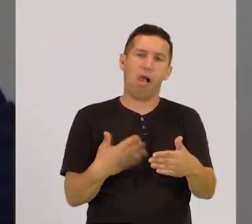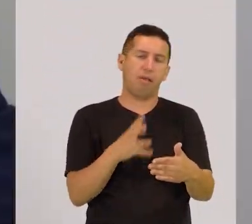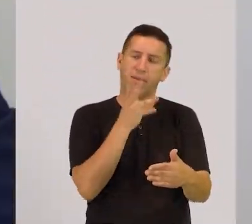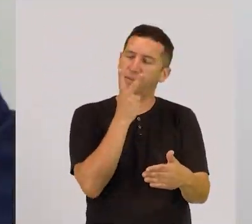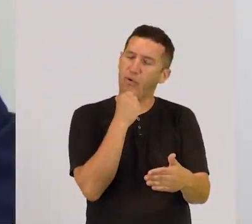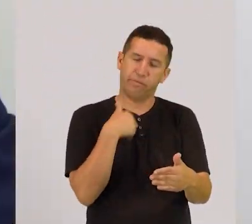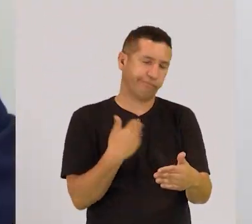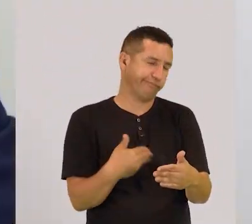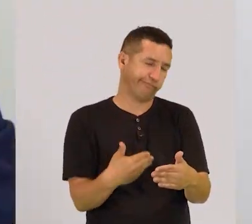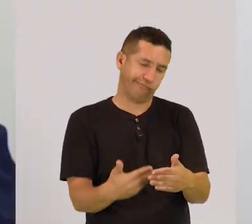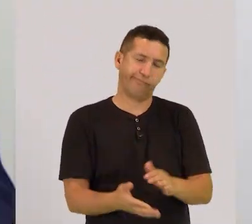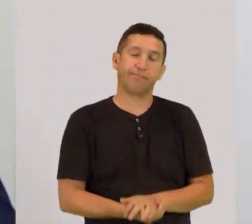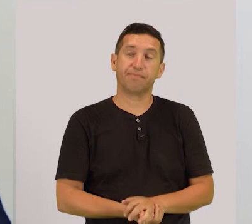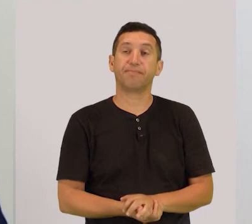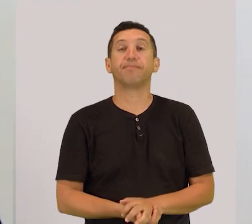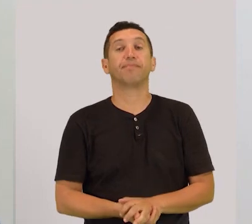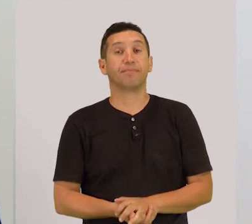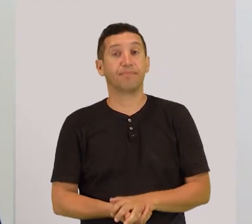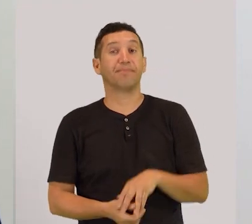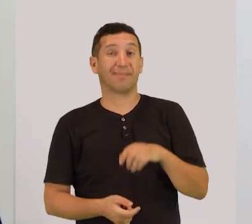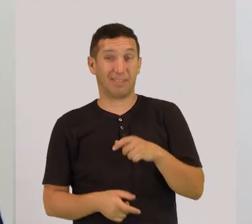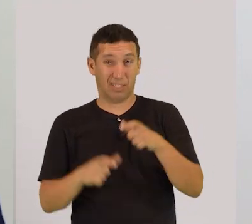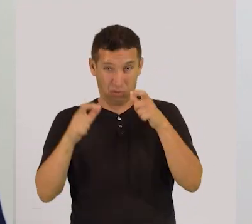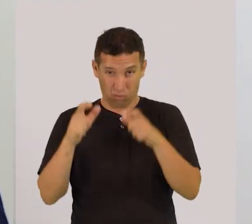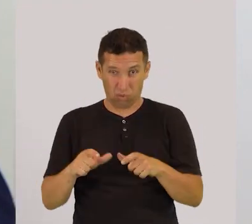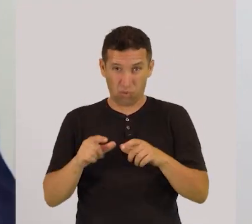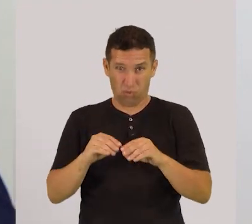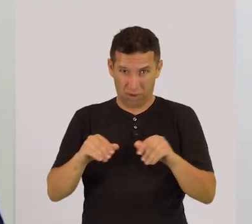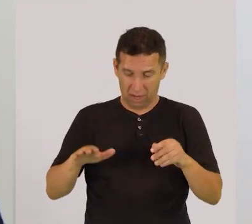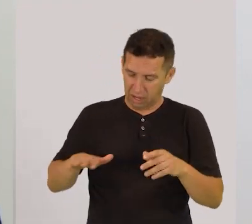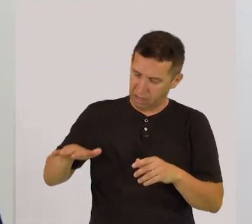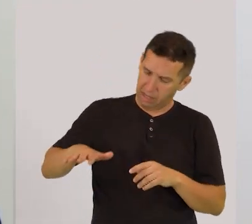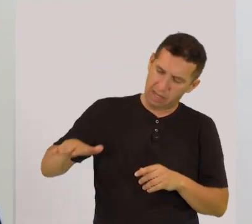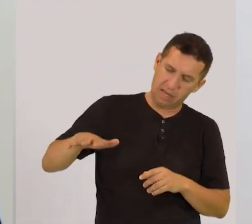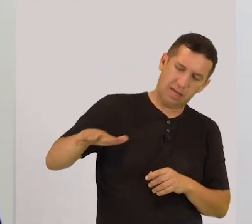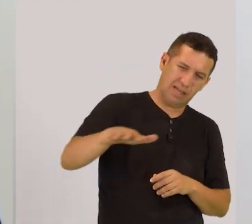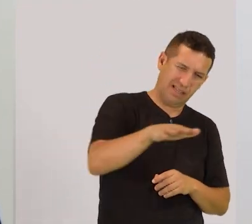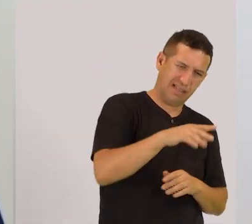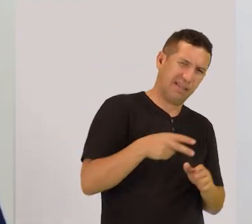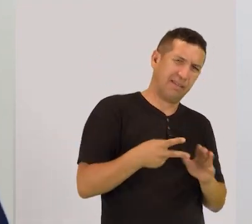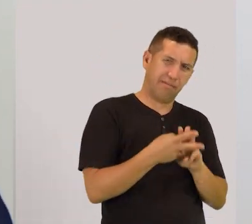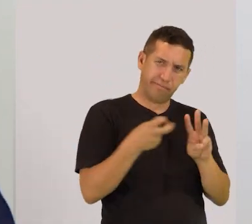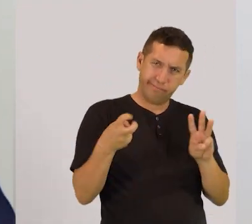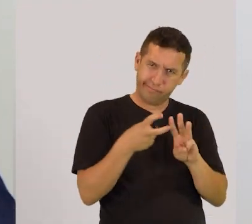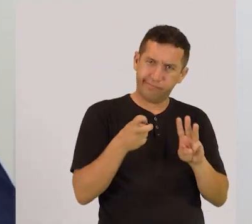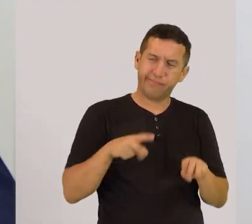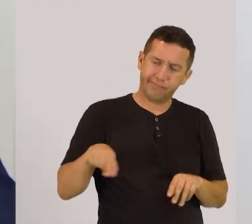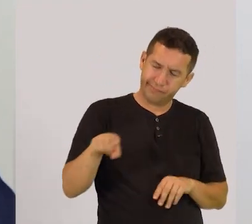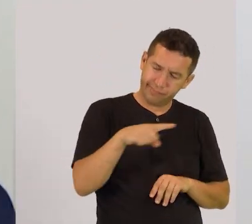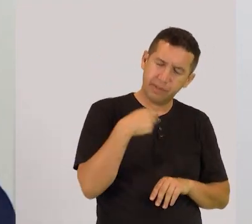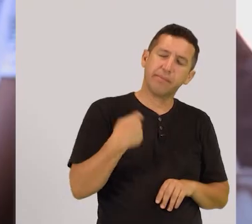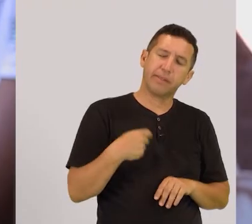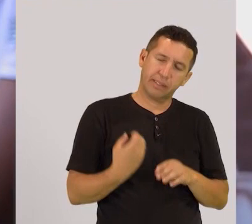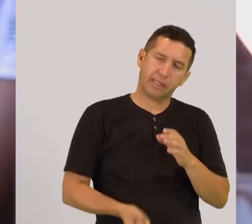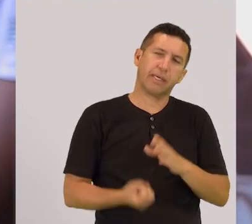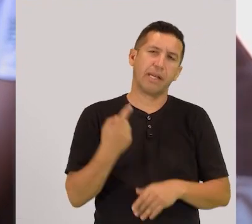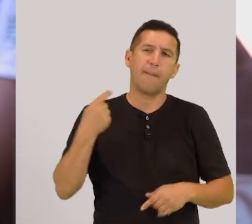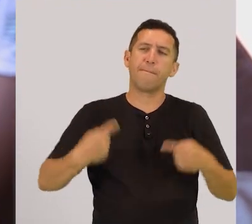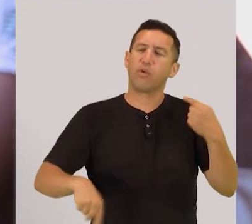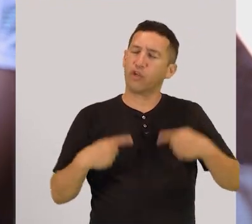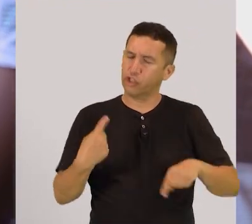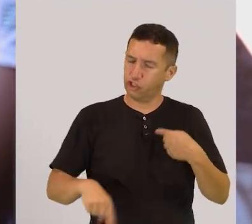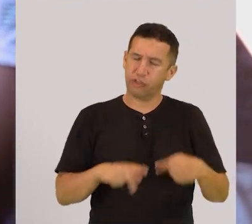Essas terras, mesmo ocupadas pelas comunidades indígenas, elas necessitam de políticas